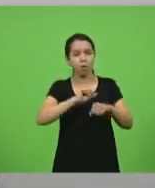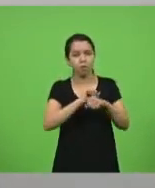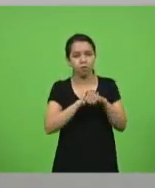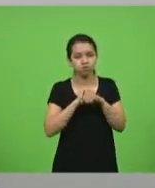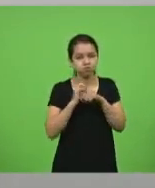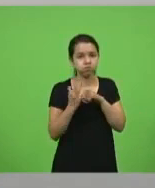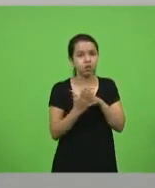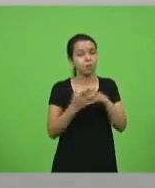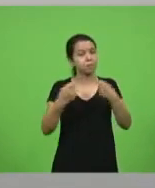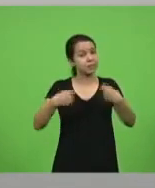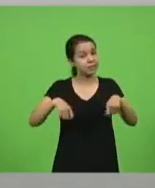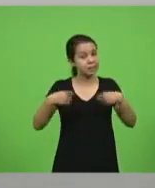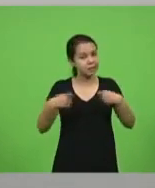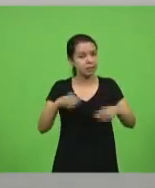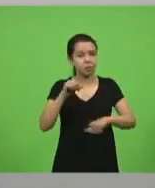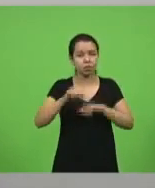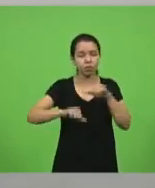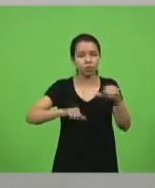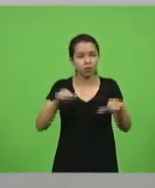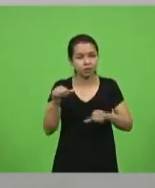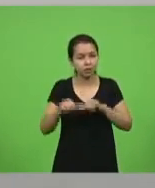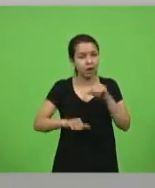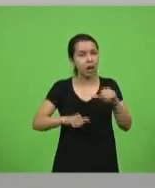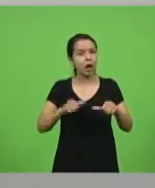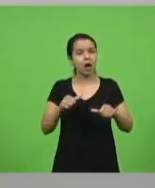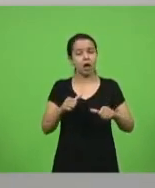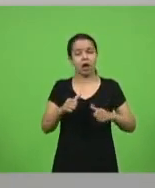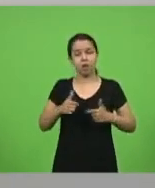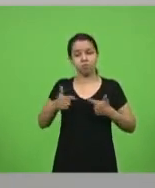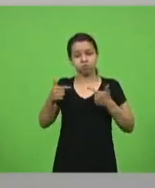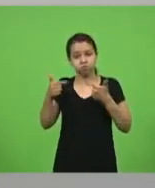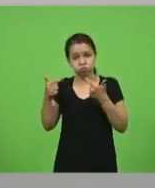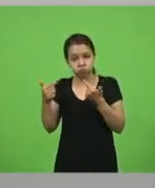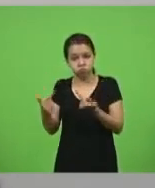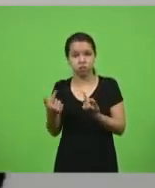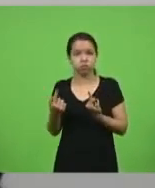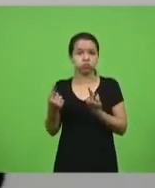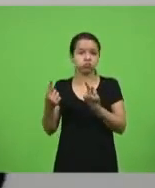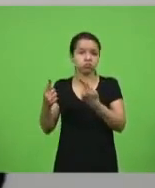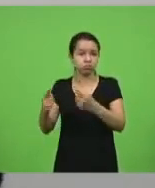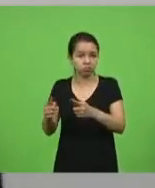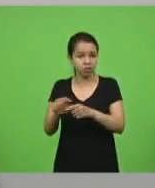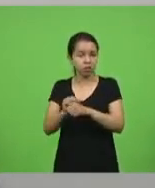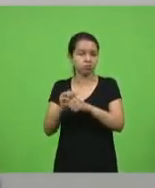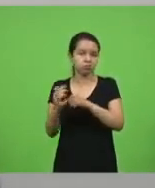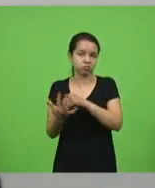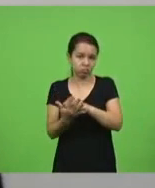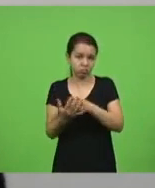essa orientação no sentido de combater de forma mais efetiva essa pandemia.